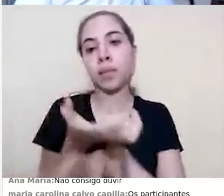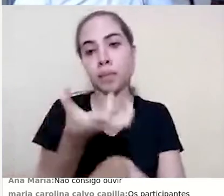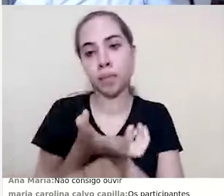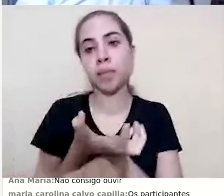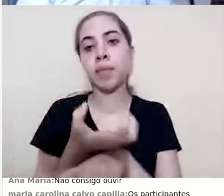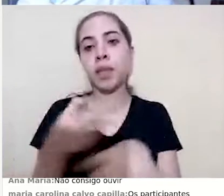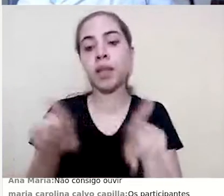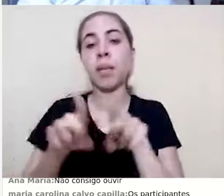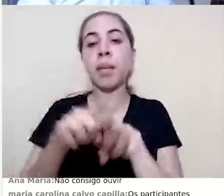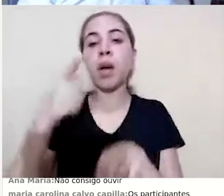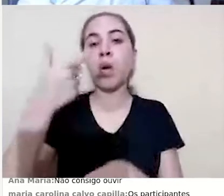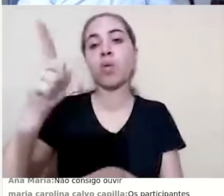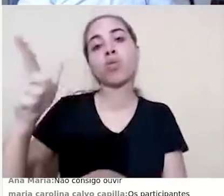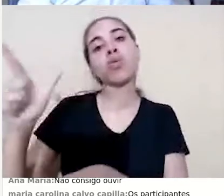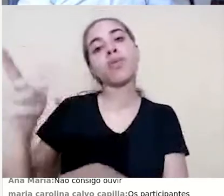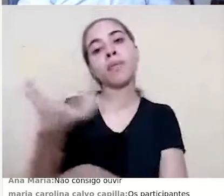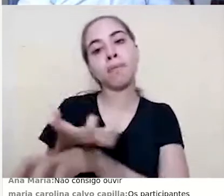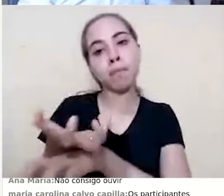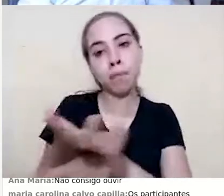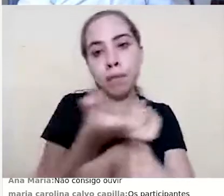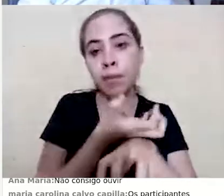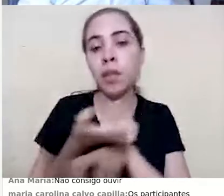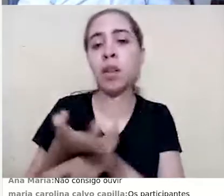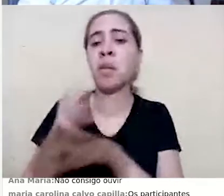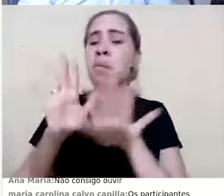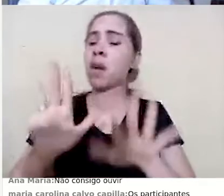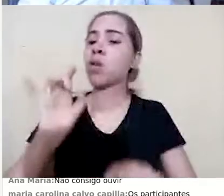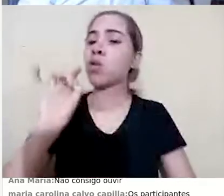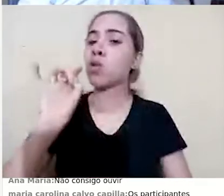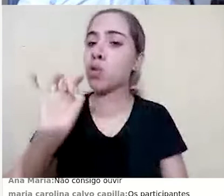disciplinas. Então, ele permite apenas